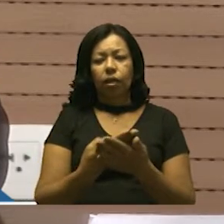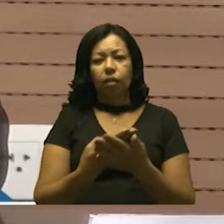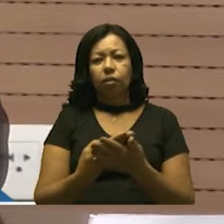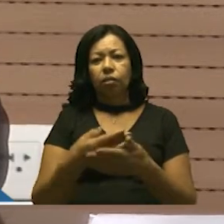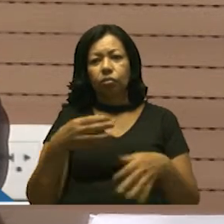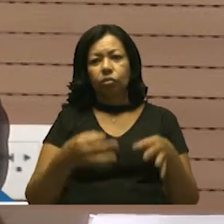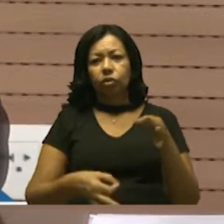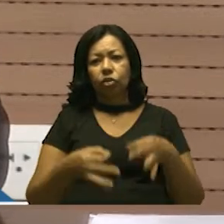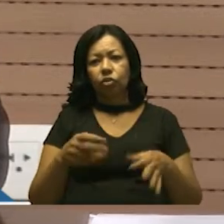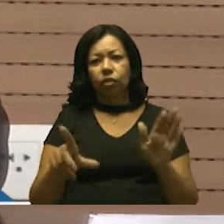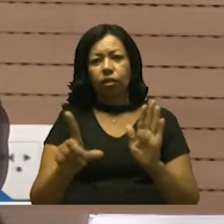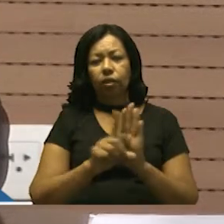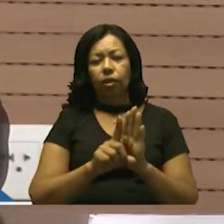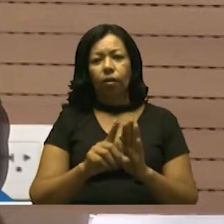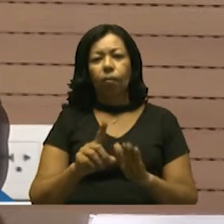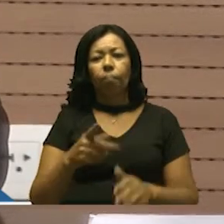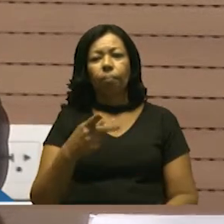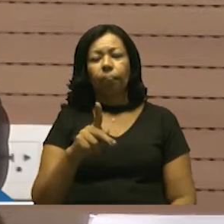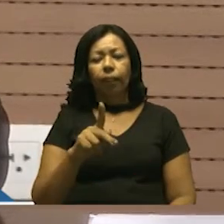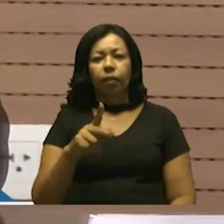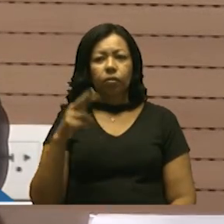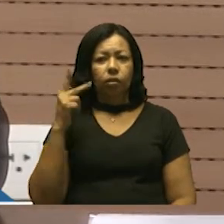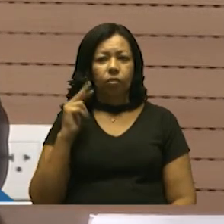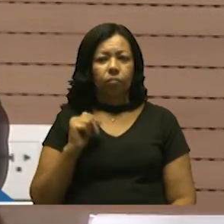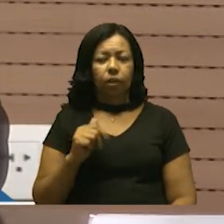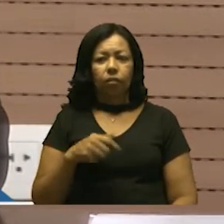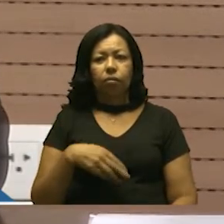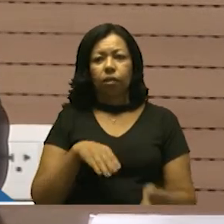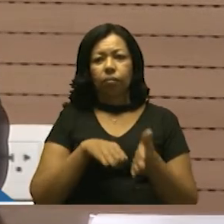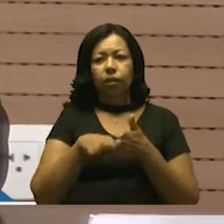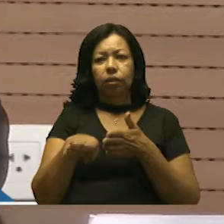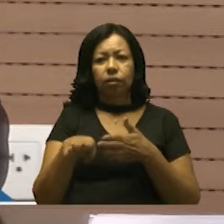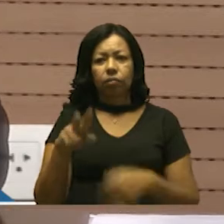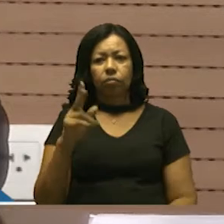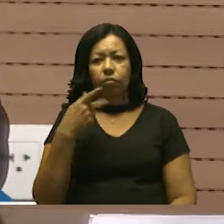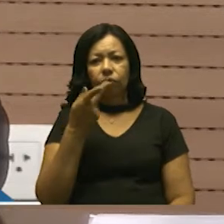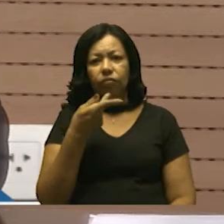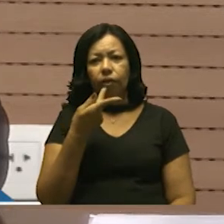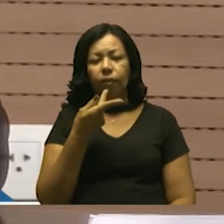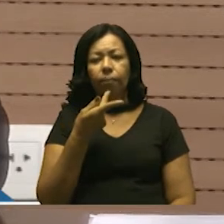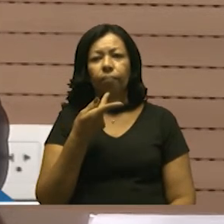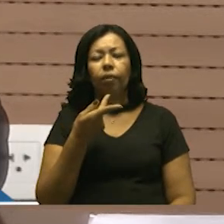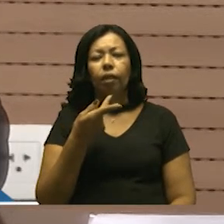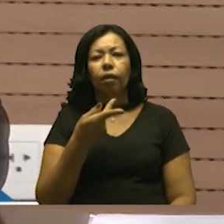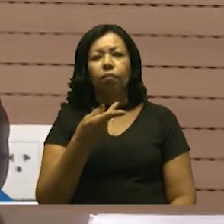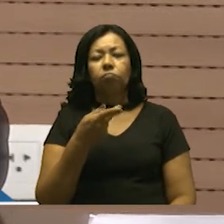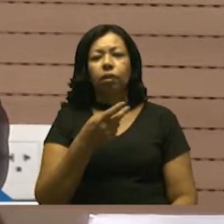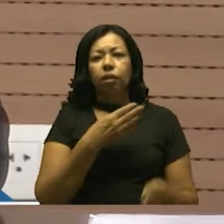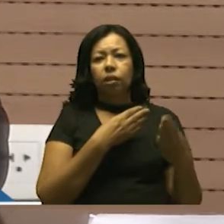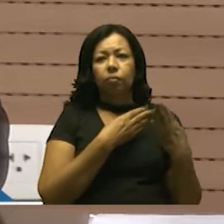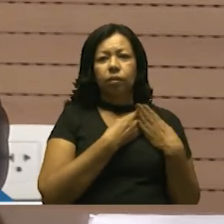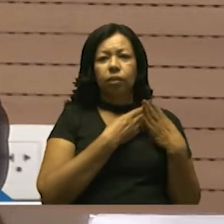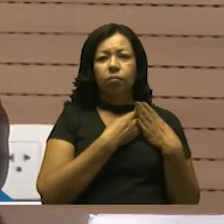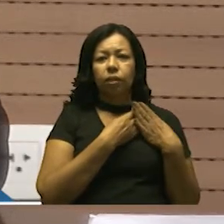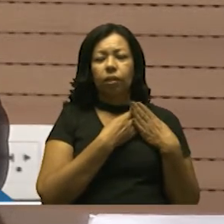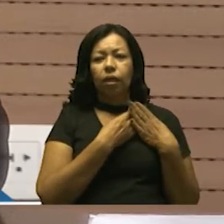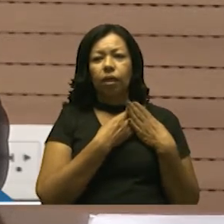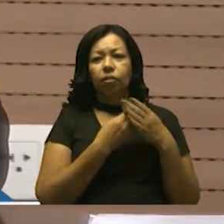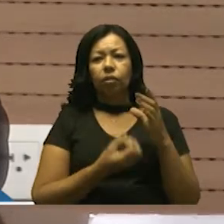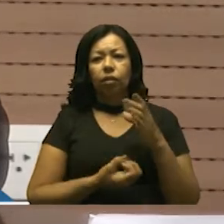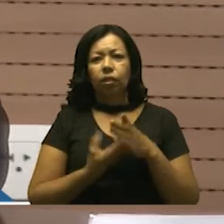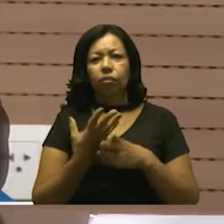jurídico e legal, não se vislumbra a óbice anormal tramitação da matéria. Quanto ao mérito, cabe ao doutor plenário